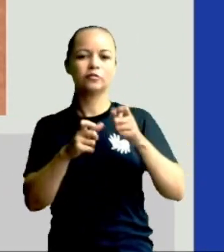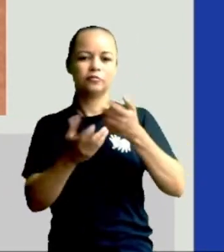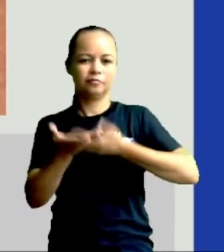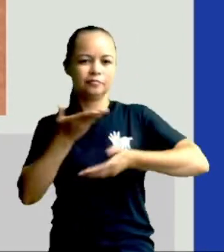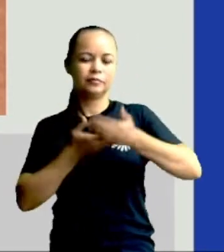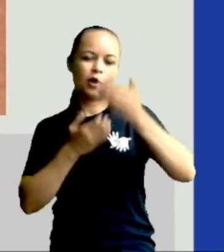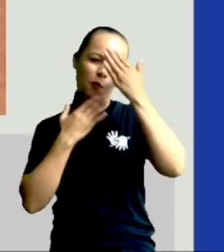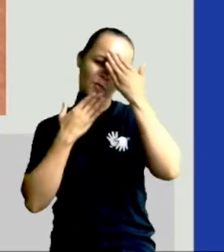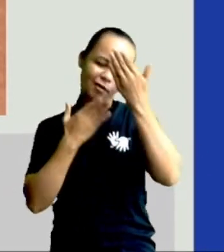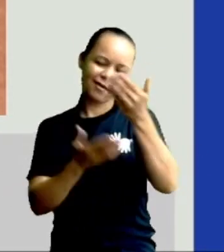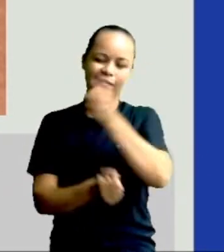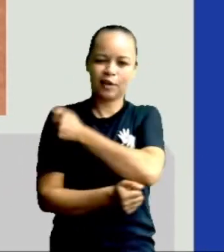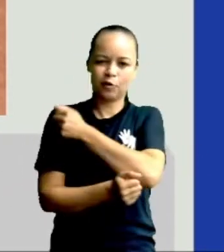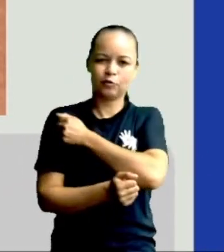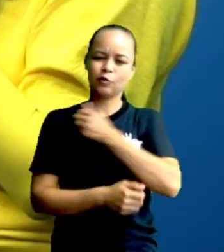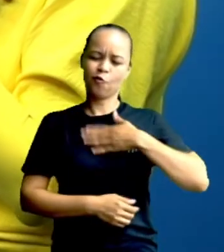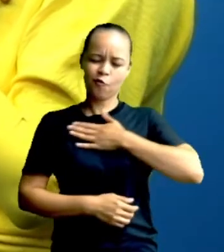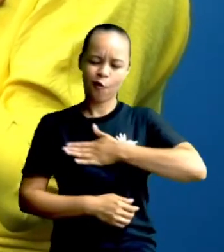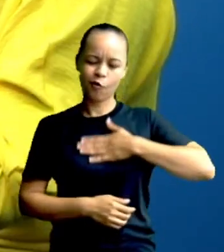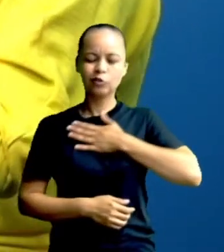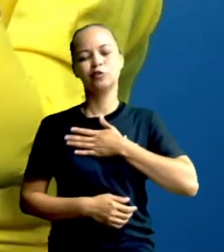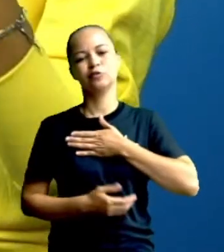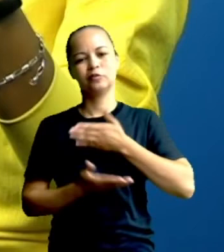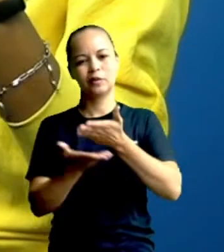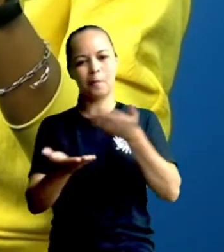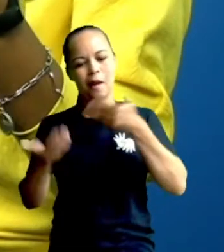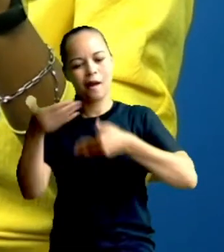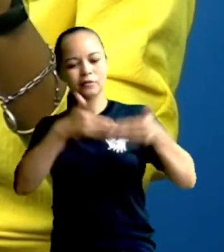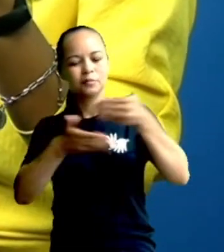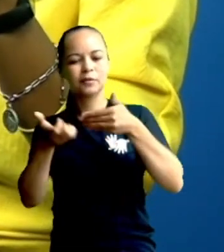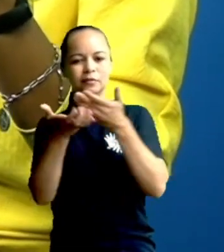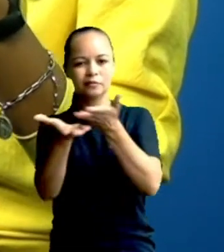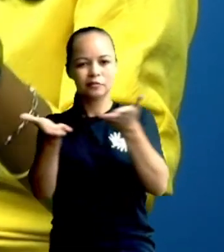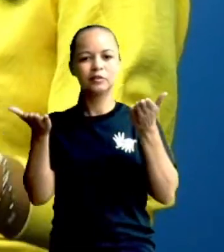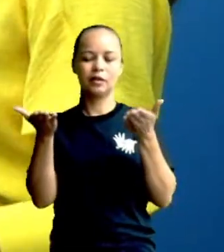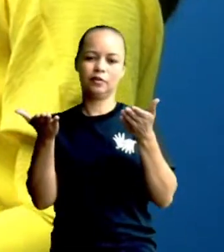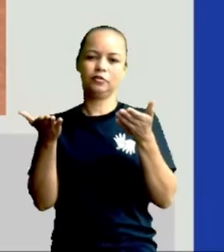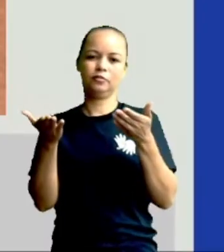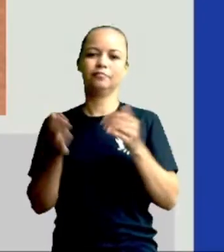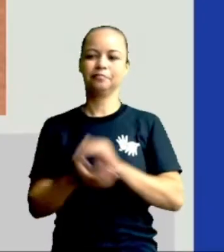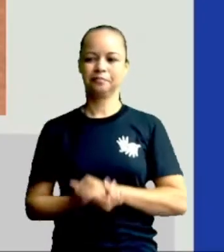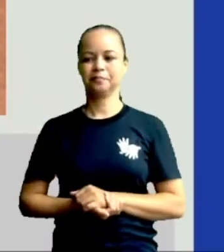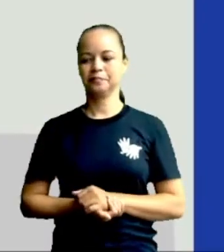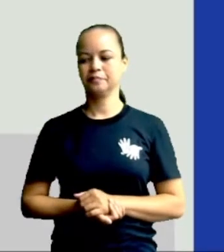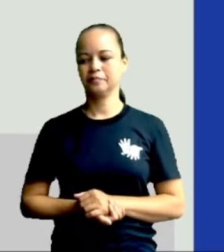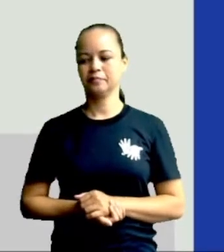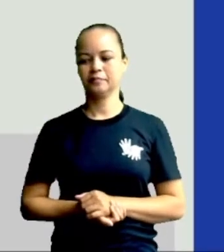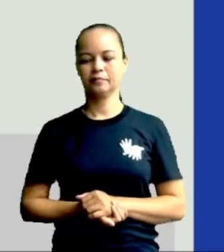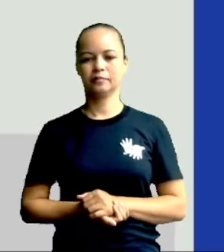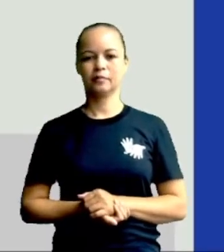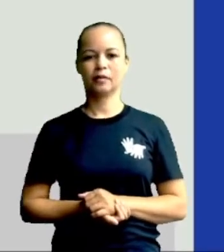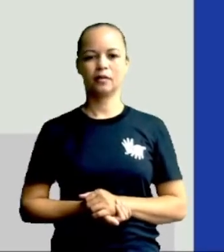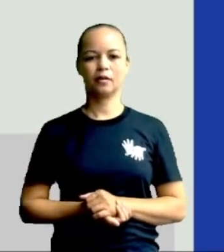Muito obrigada, alunos. Gosto muito da participação de vocês. Não deixem de participar, tá? Então, vamos lá.